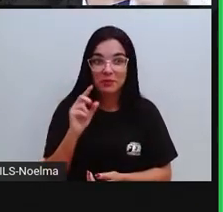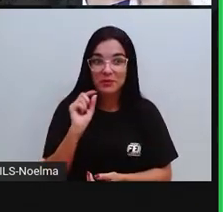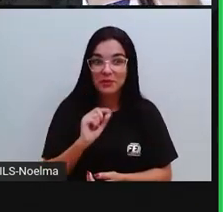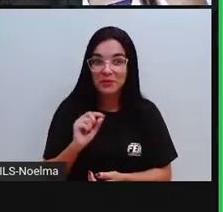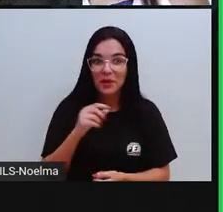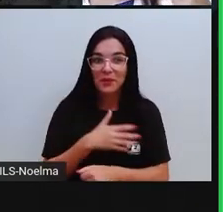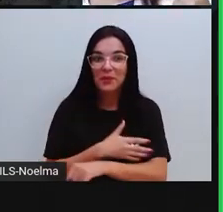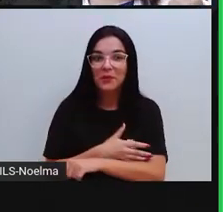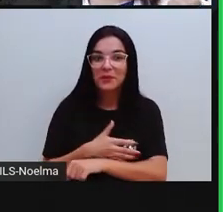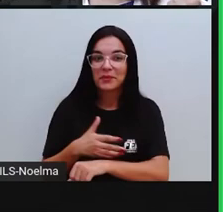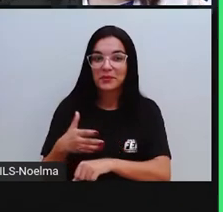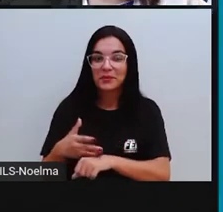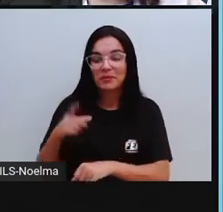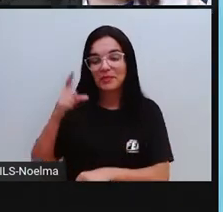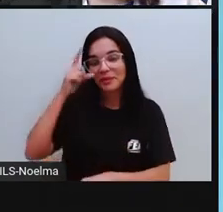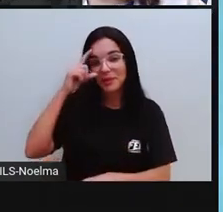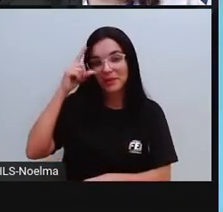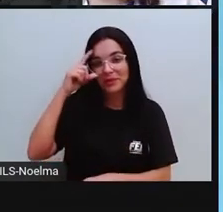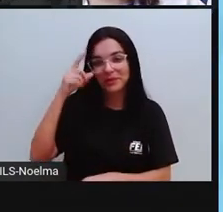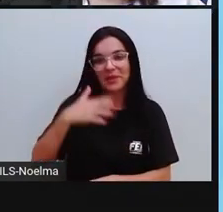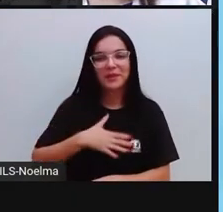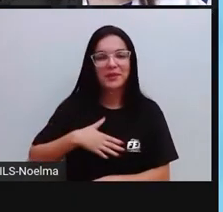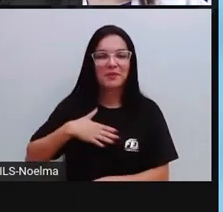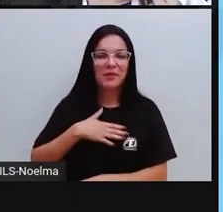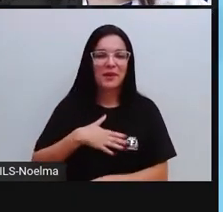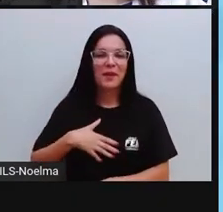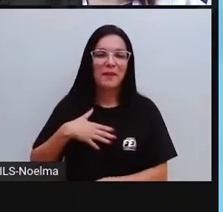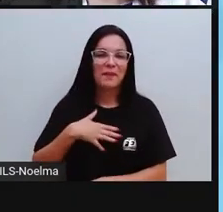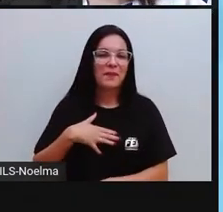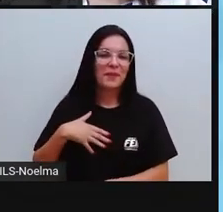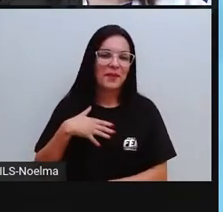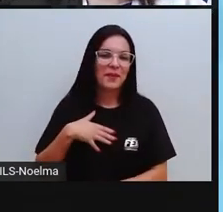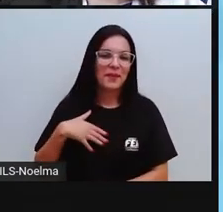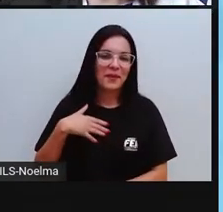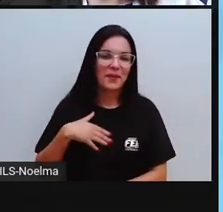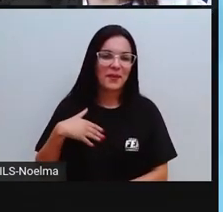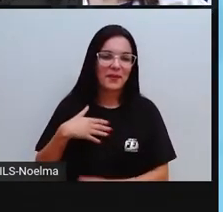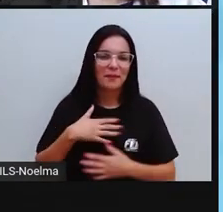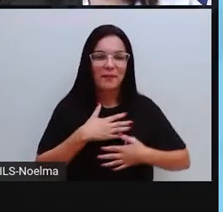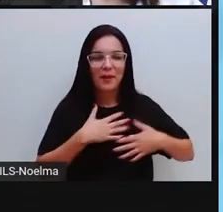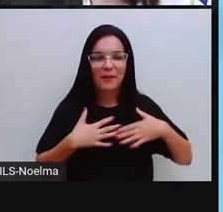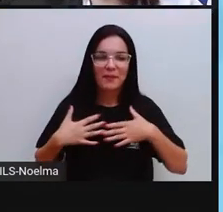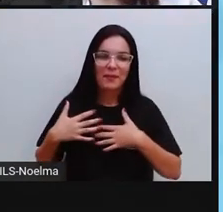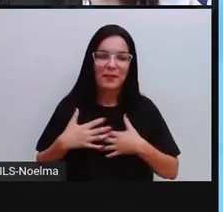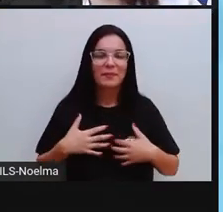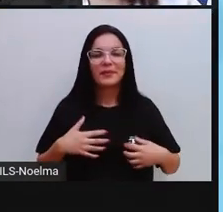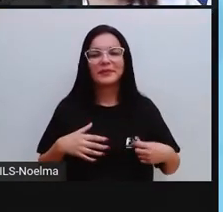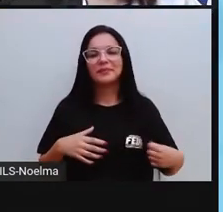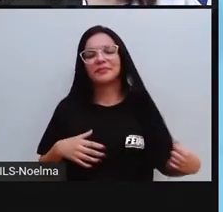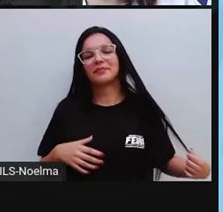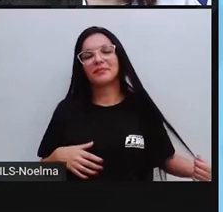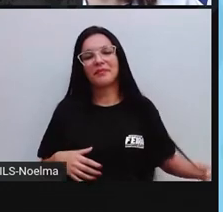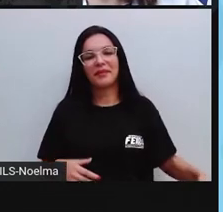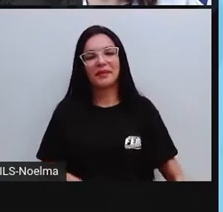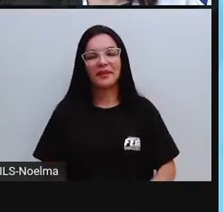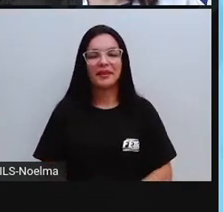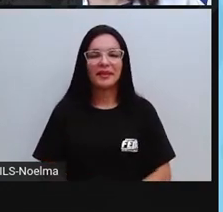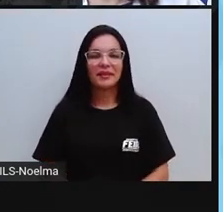que o hábito de tomar banho todo dia nós herdamos ali dos indígenas, certo? Certo?